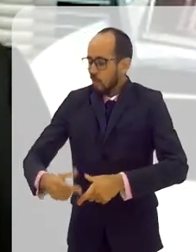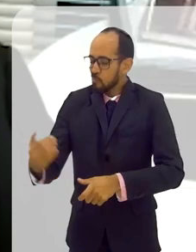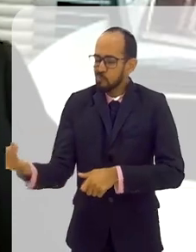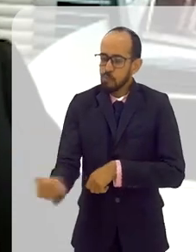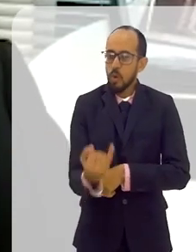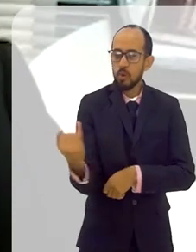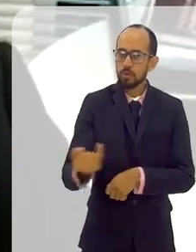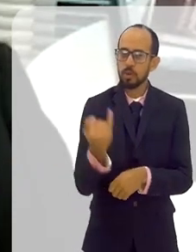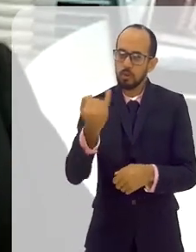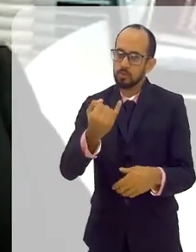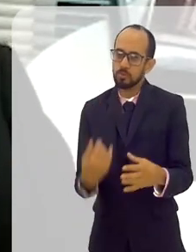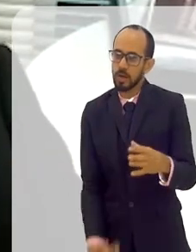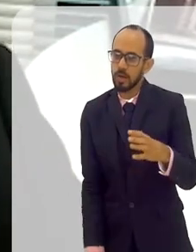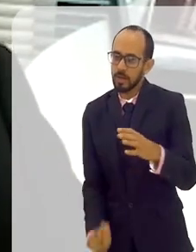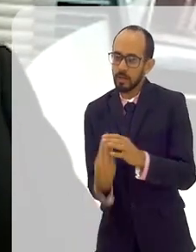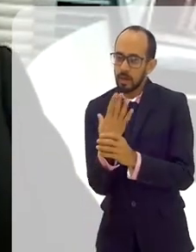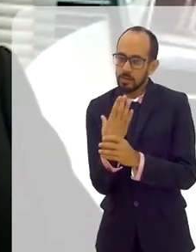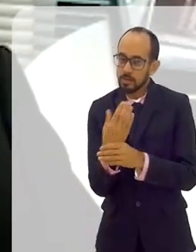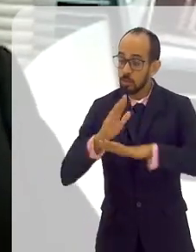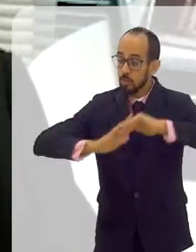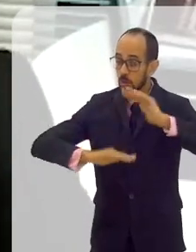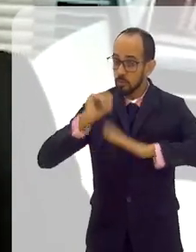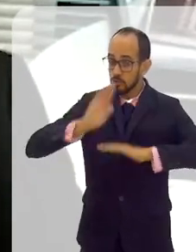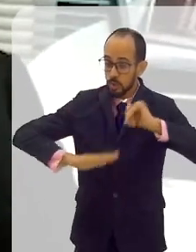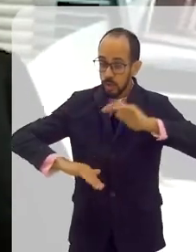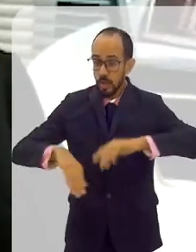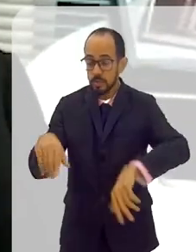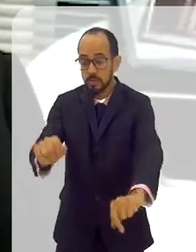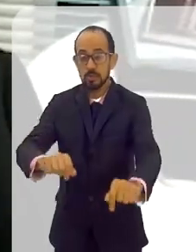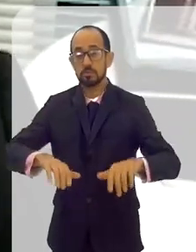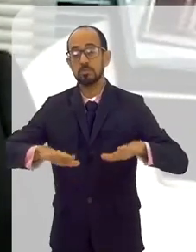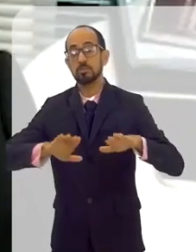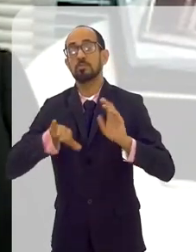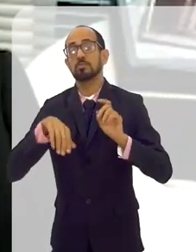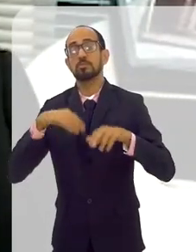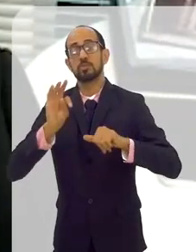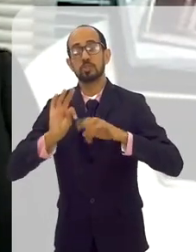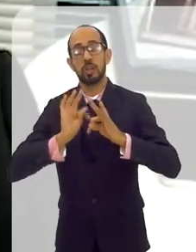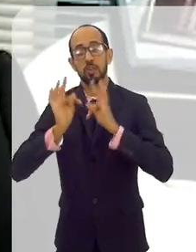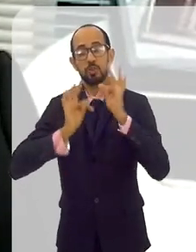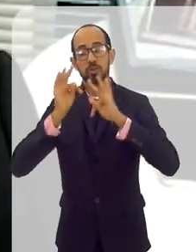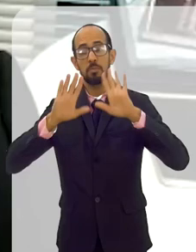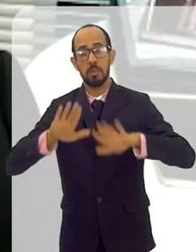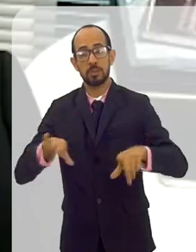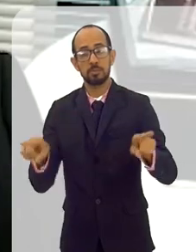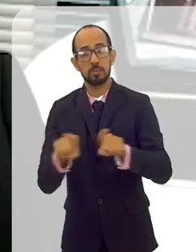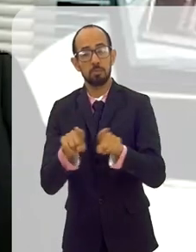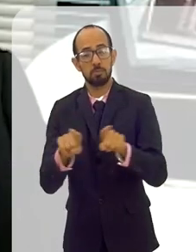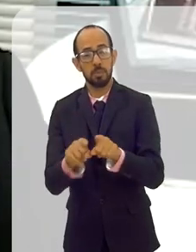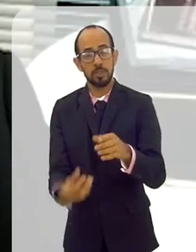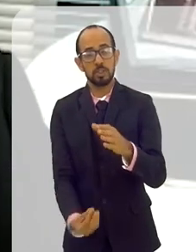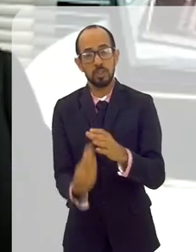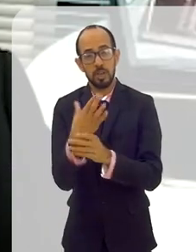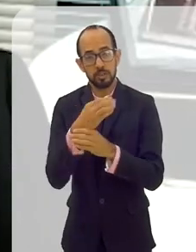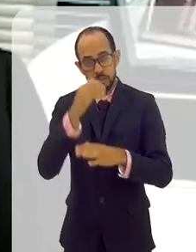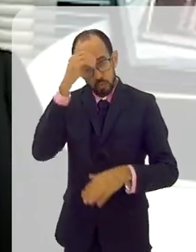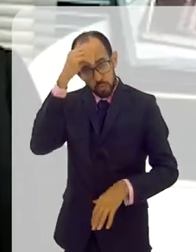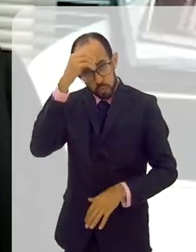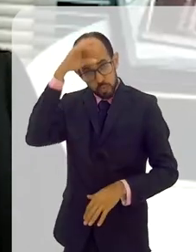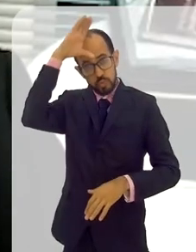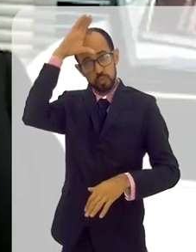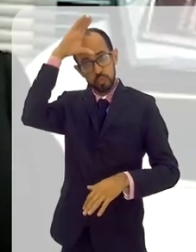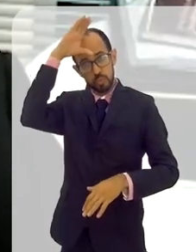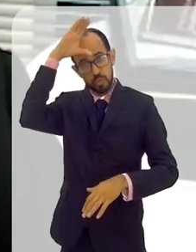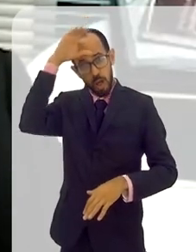celeiro importantíssimo de geração, não só de formação de profissionais na área tecnológica, mas de